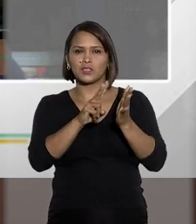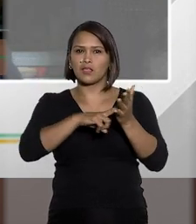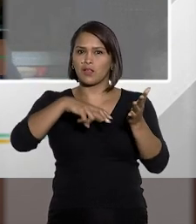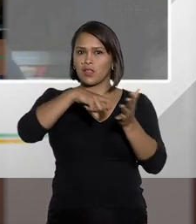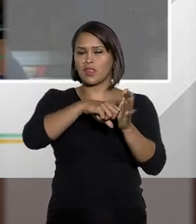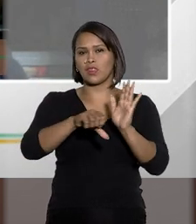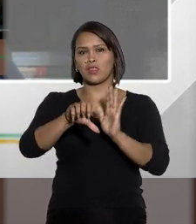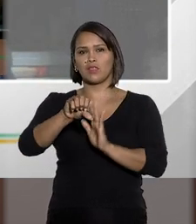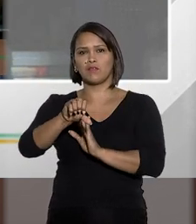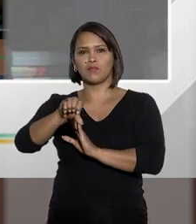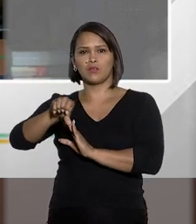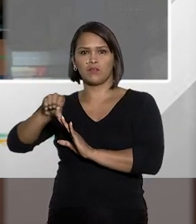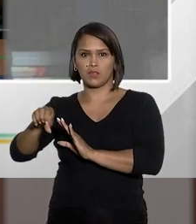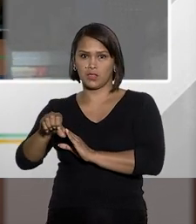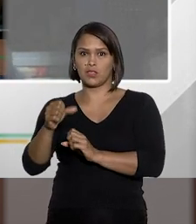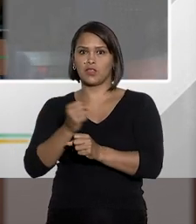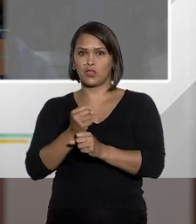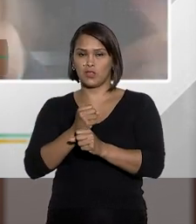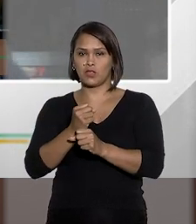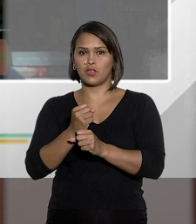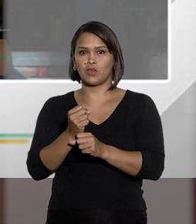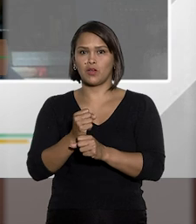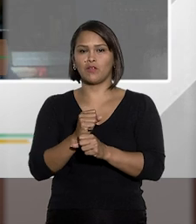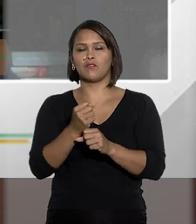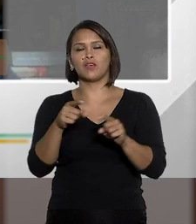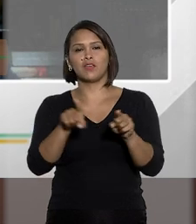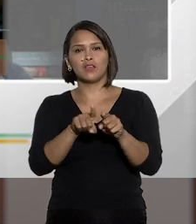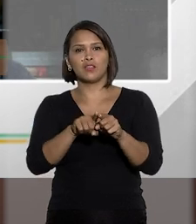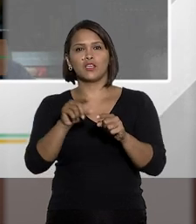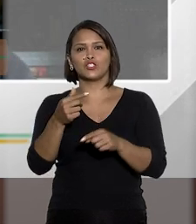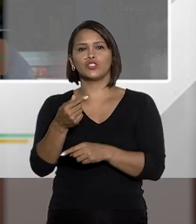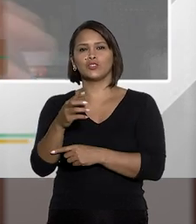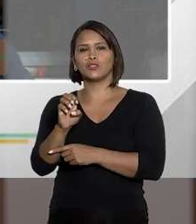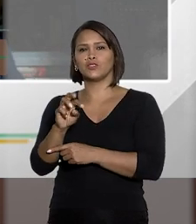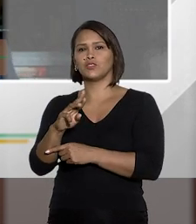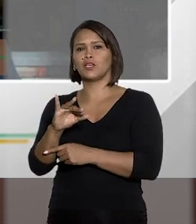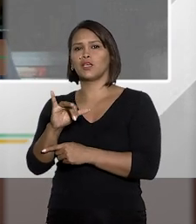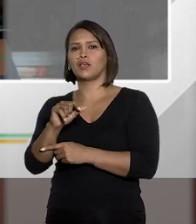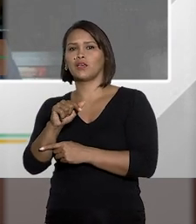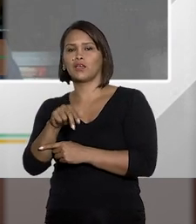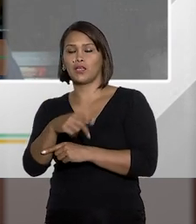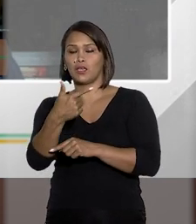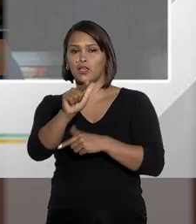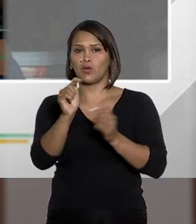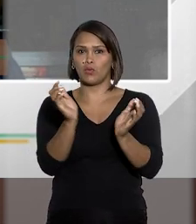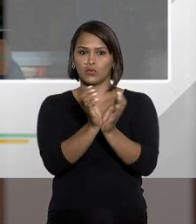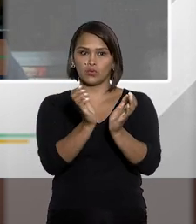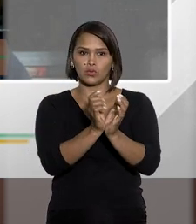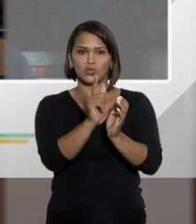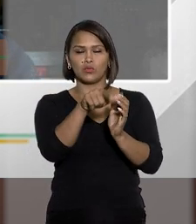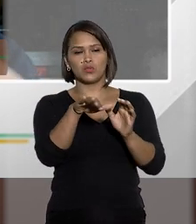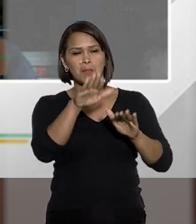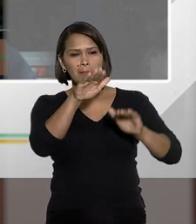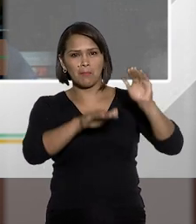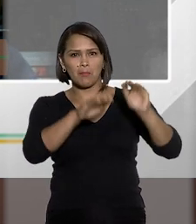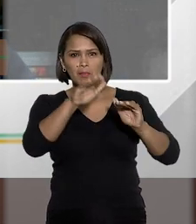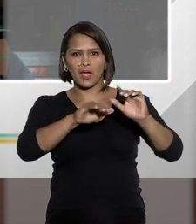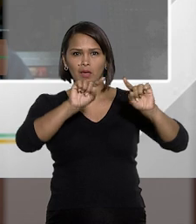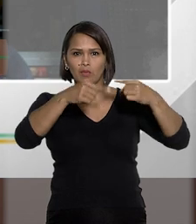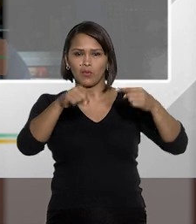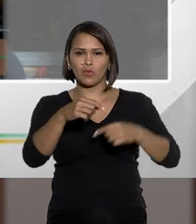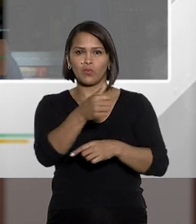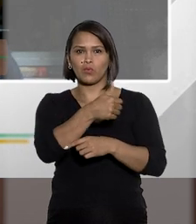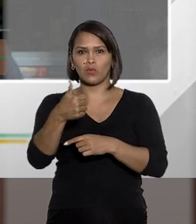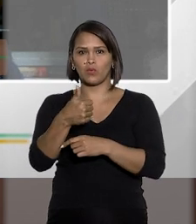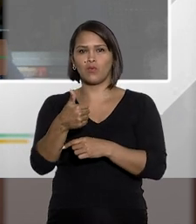despenalizadoras da lei 9.099, competência do GCRIM, e o outro grupo de crimes de médio potencial